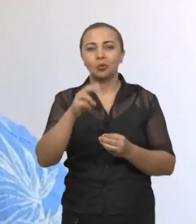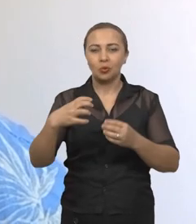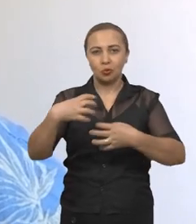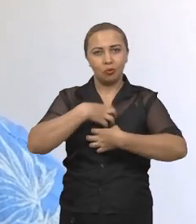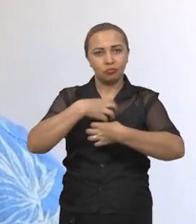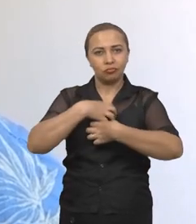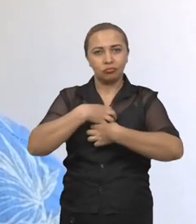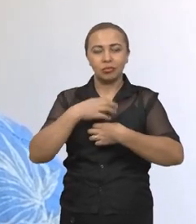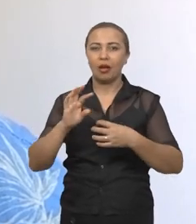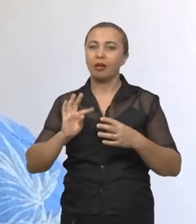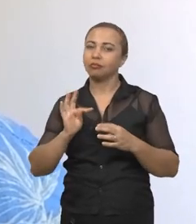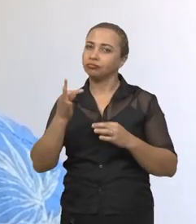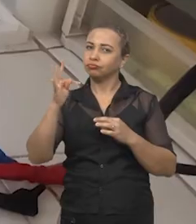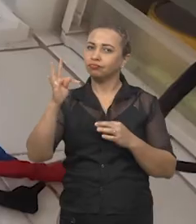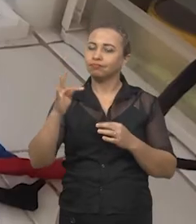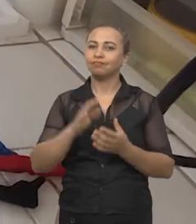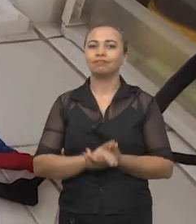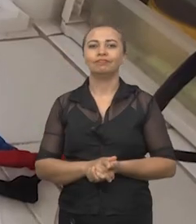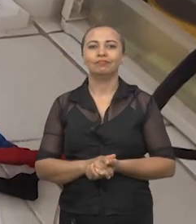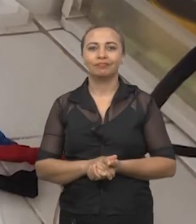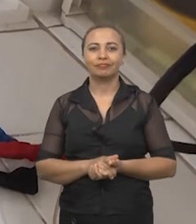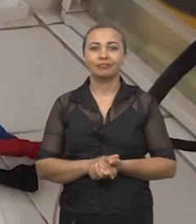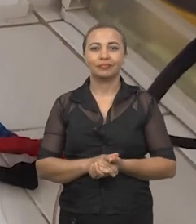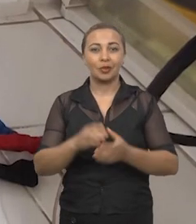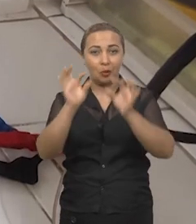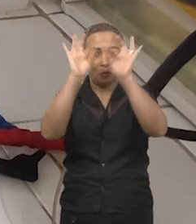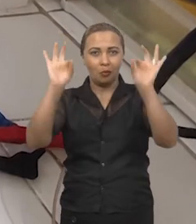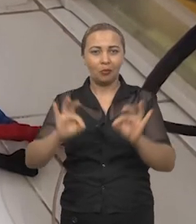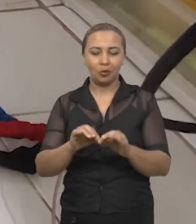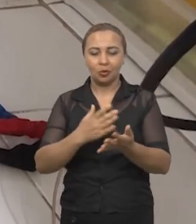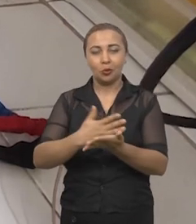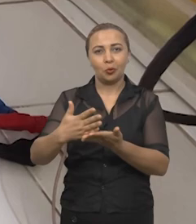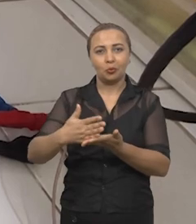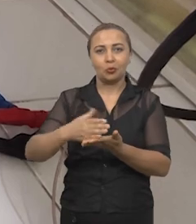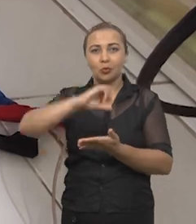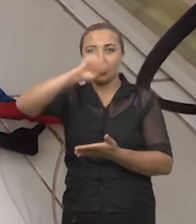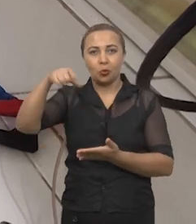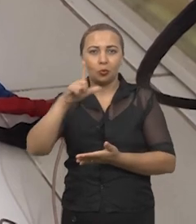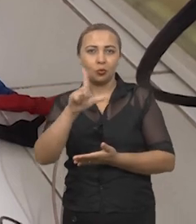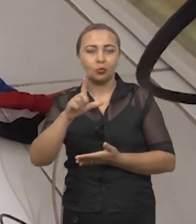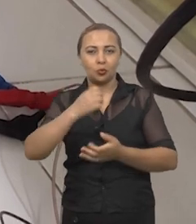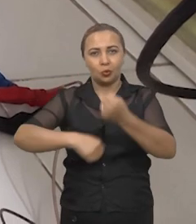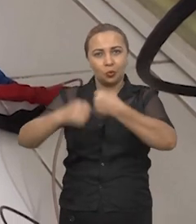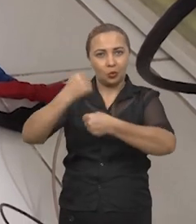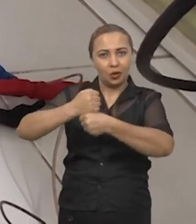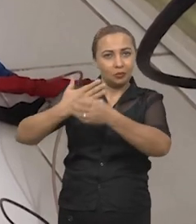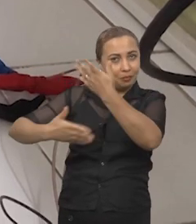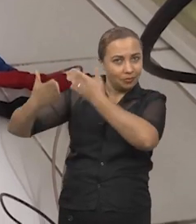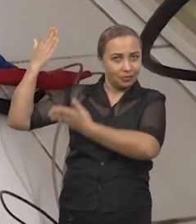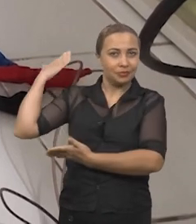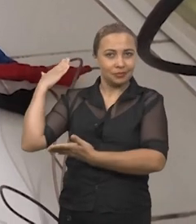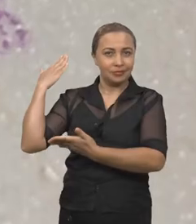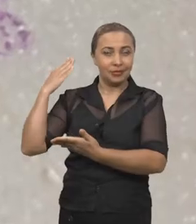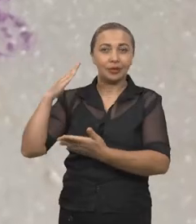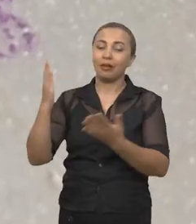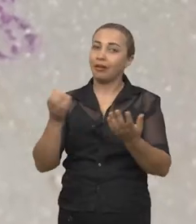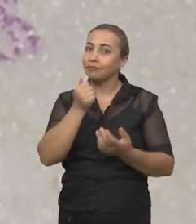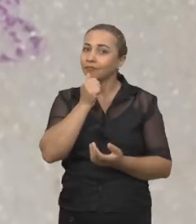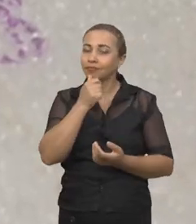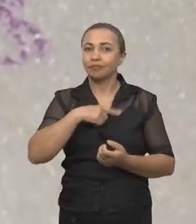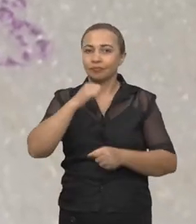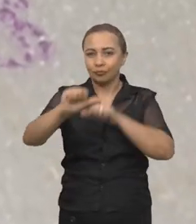eletroquímicos mais simples. O projeto, que teve início em julho do ano passado, envolve ainda o